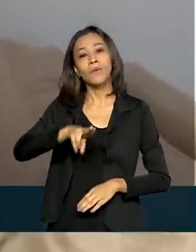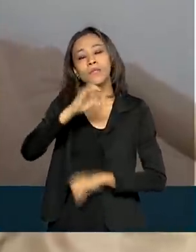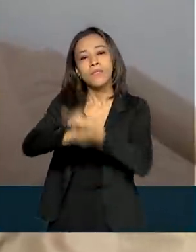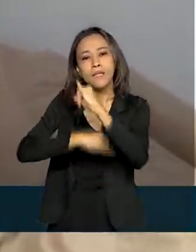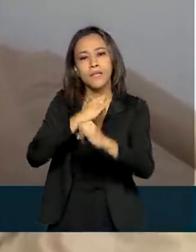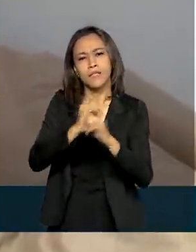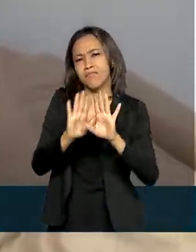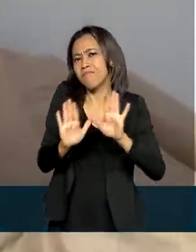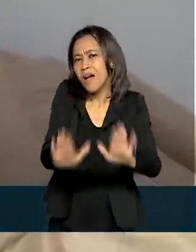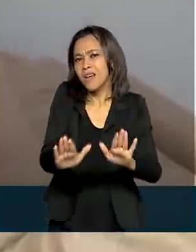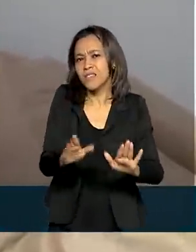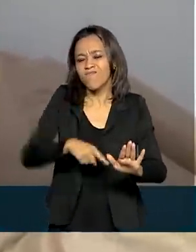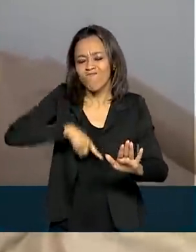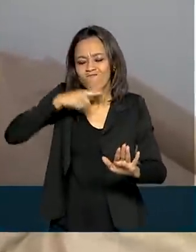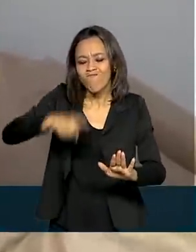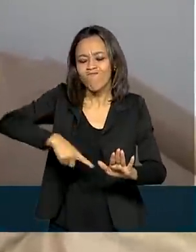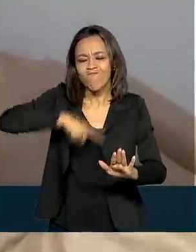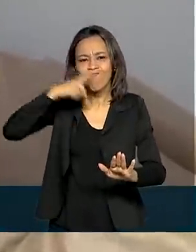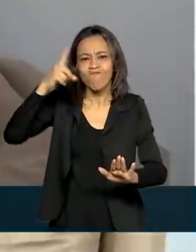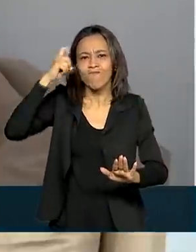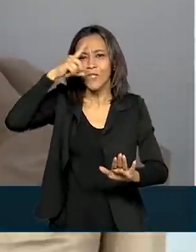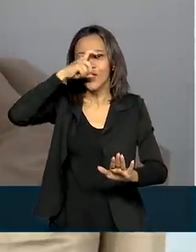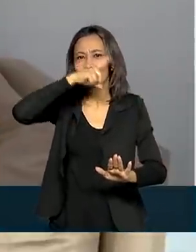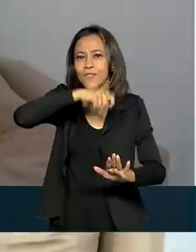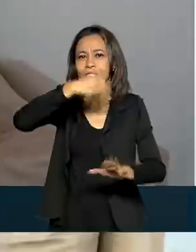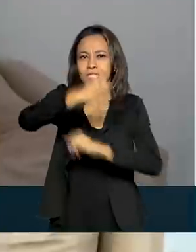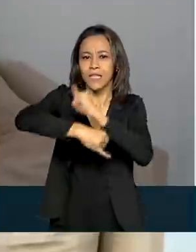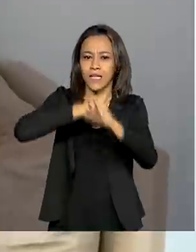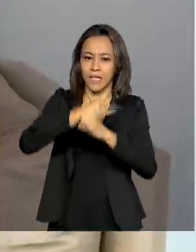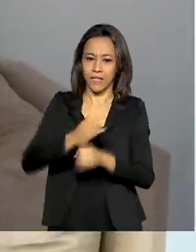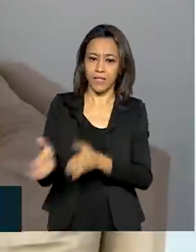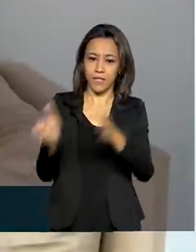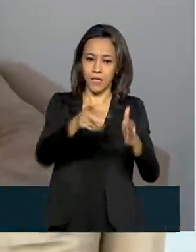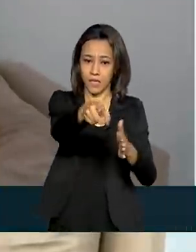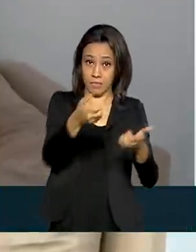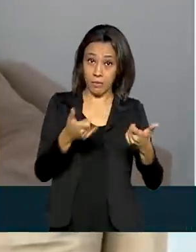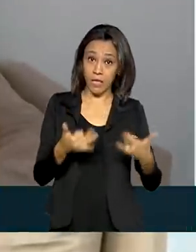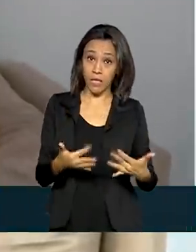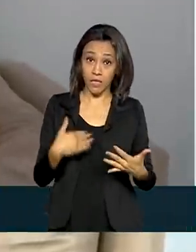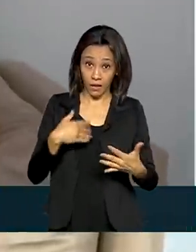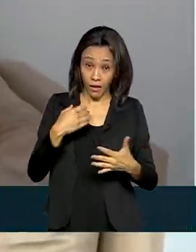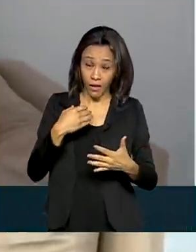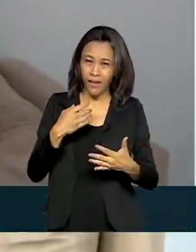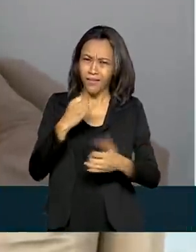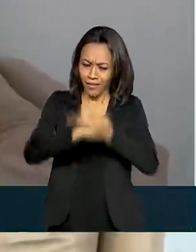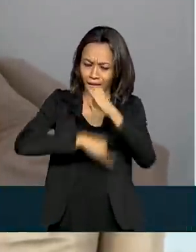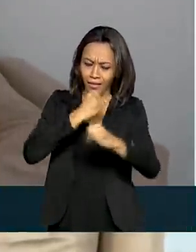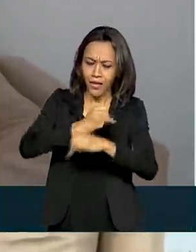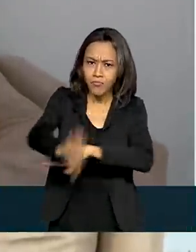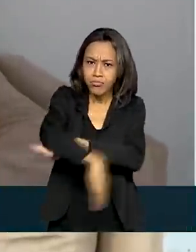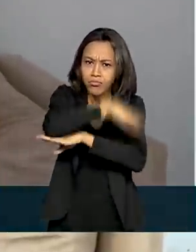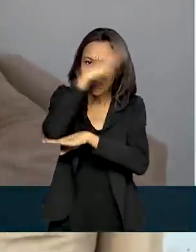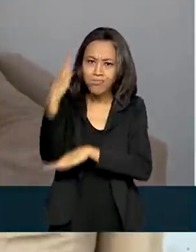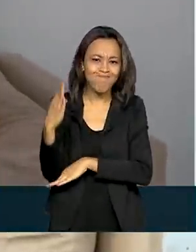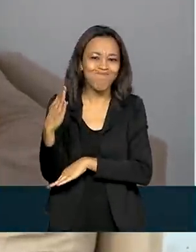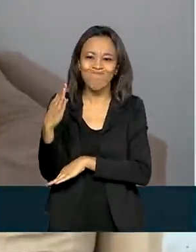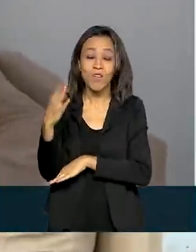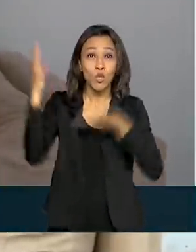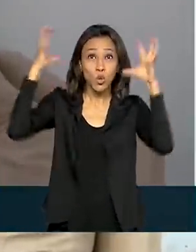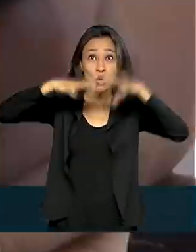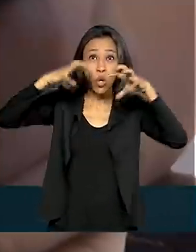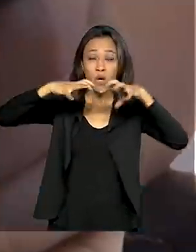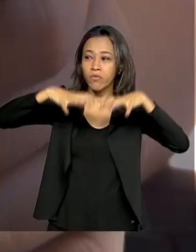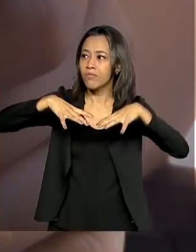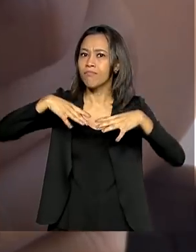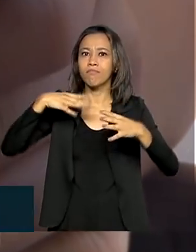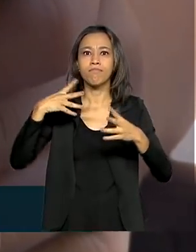Mas o sinal da rede nem sempre ajuda. A gente nunca tem uma internet o dia inteiro. Então, se chove muito, falta a internet.